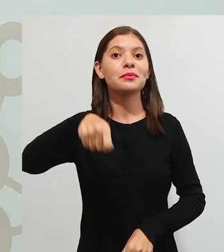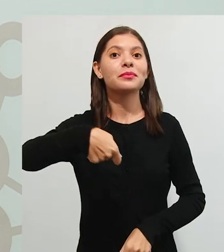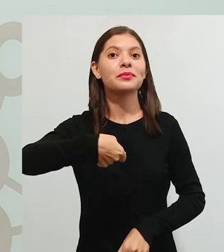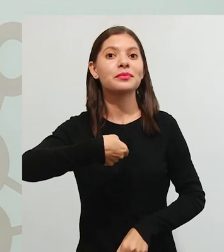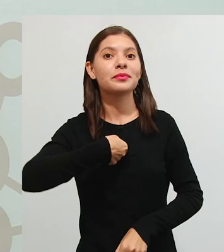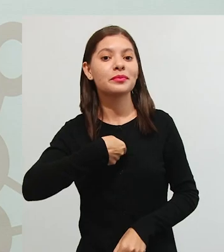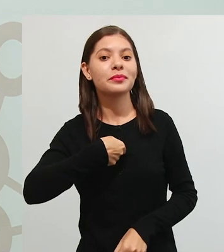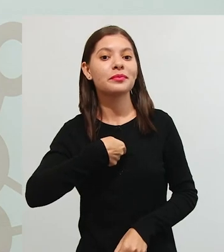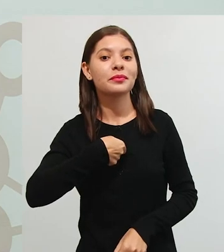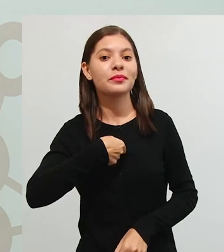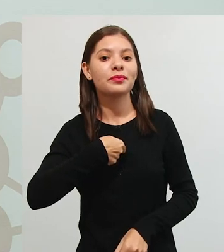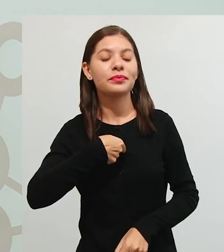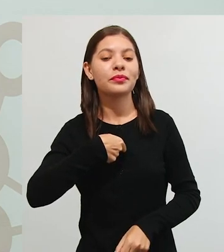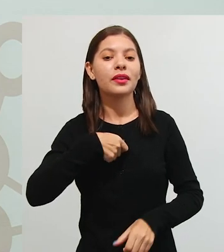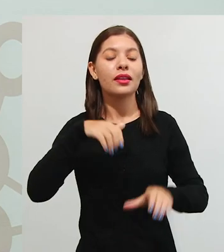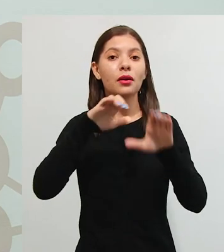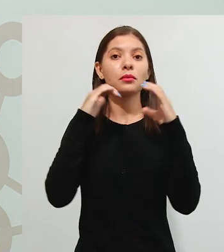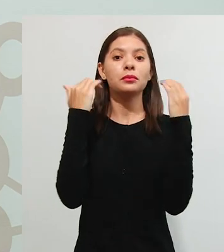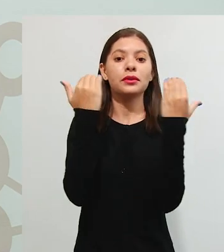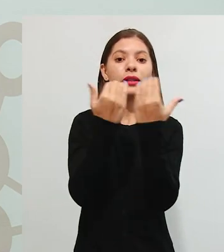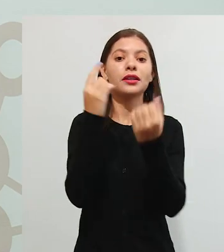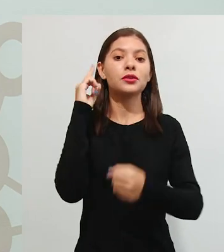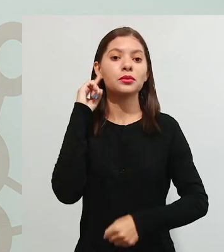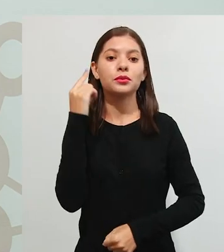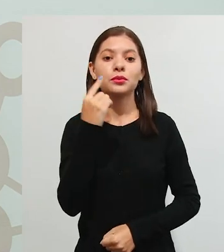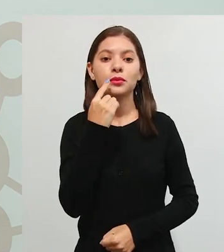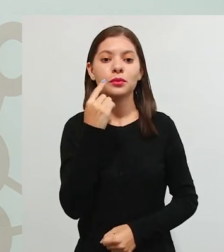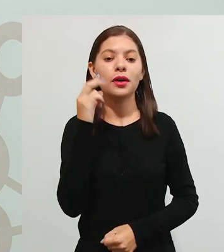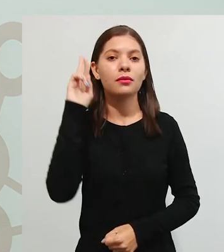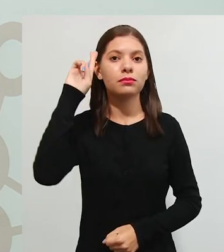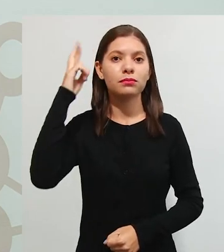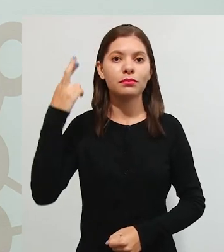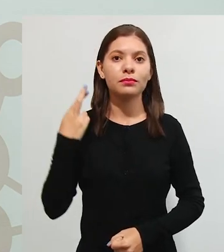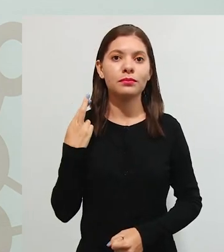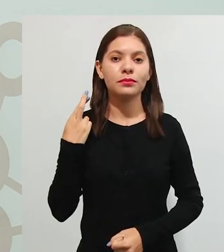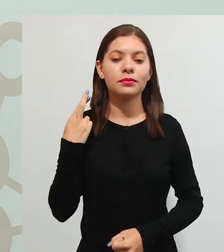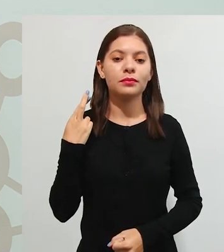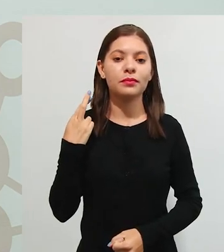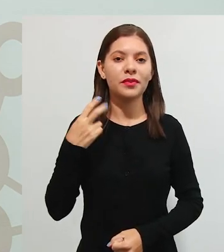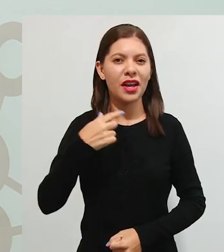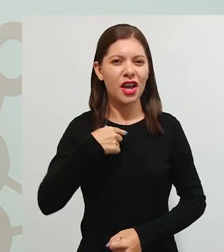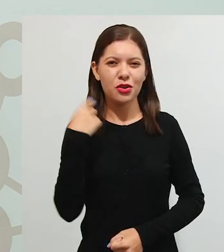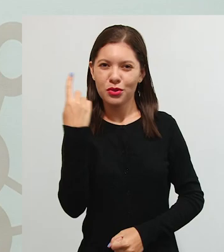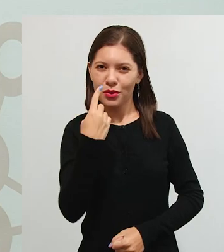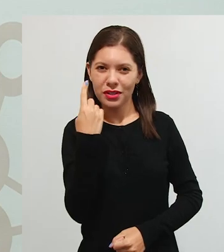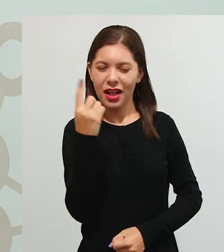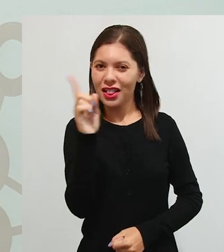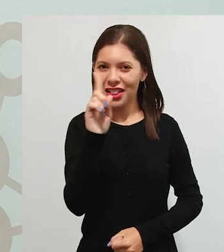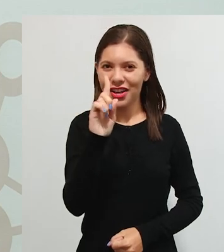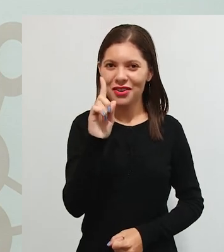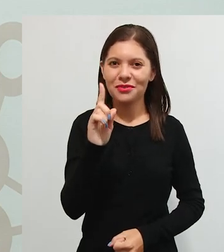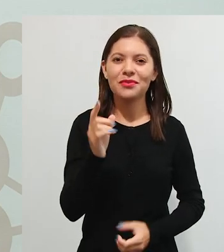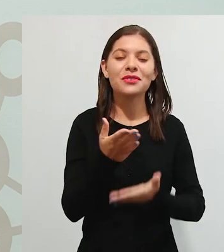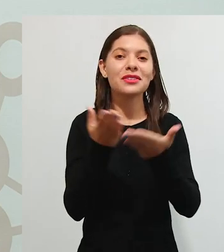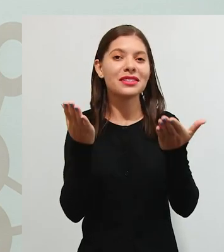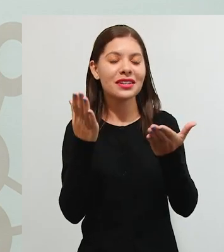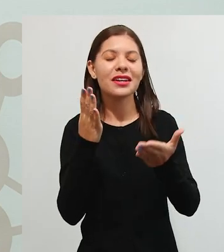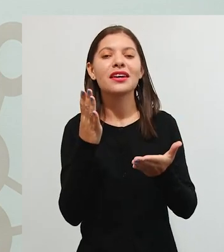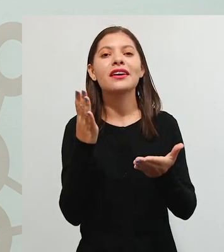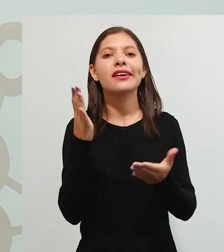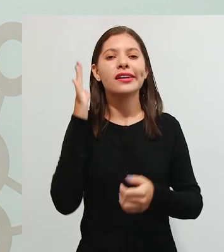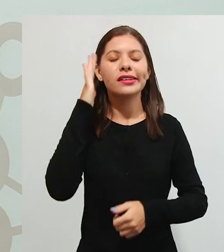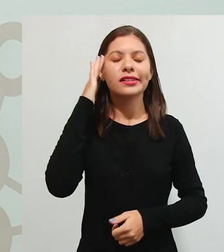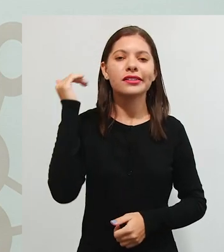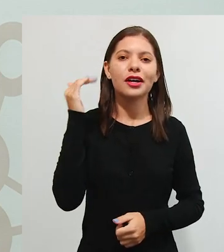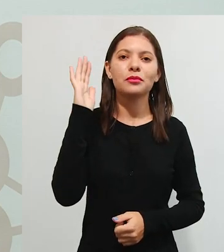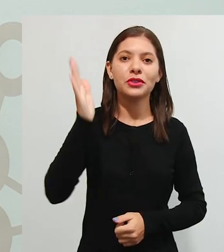sinal que me identifica na comunidade surda é este aqui. E eu não estou sozinha, como você sabe, nessa